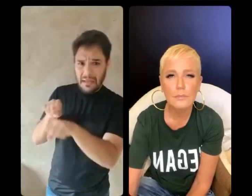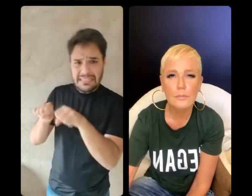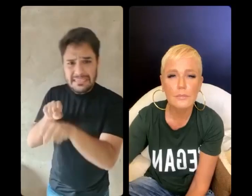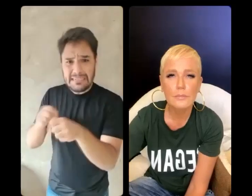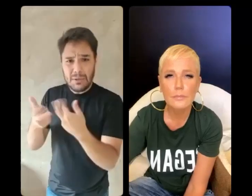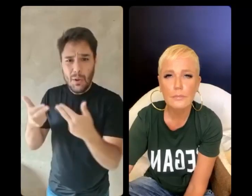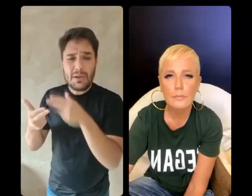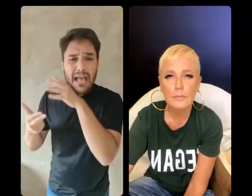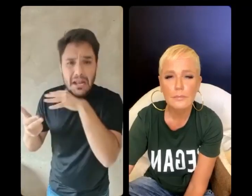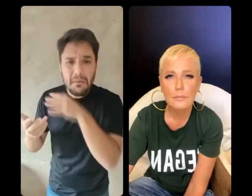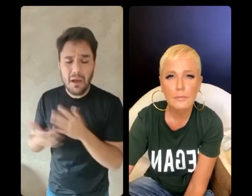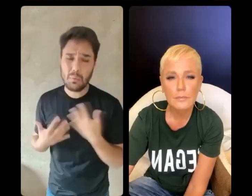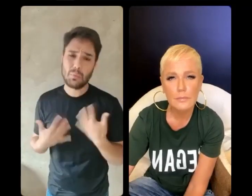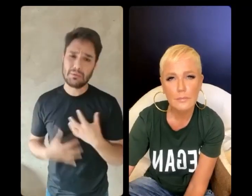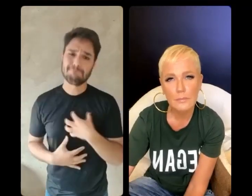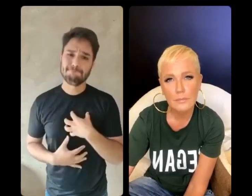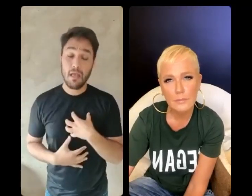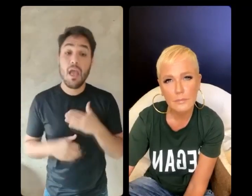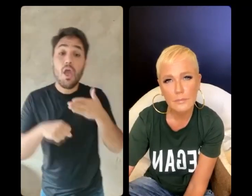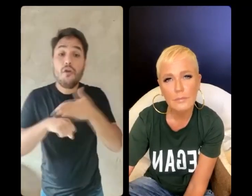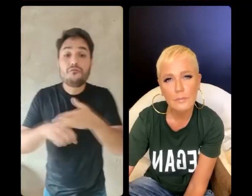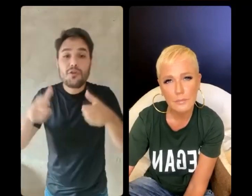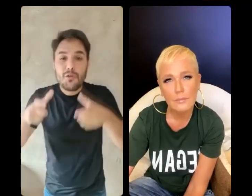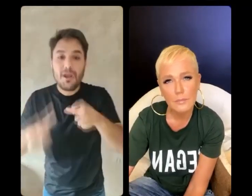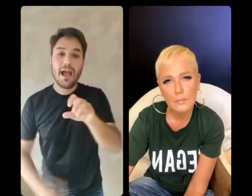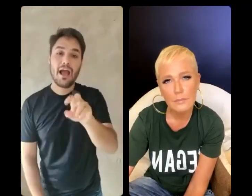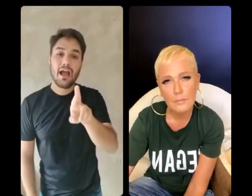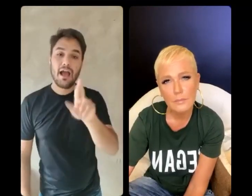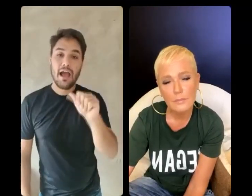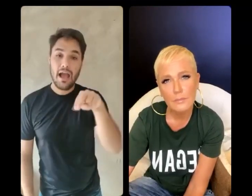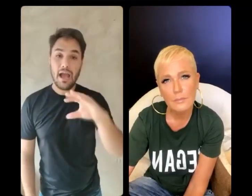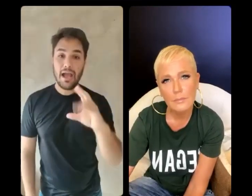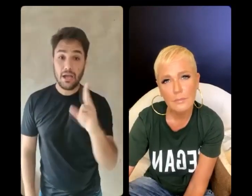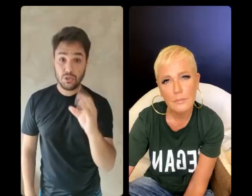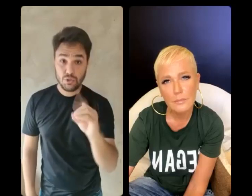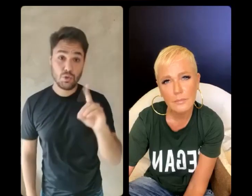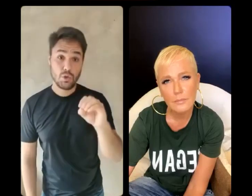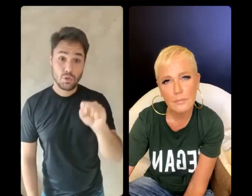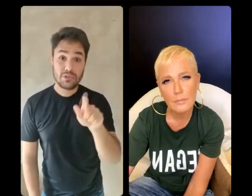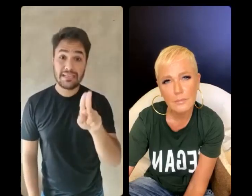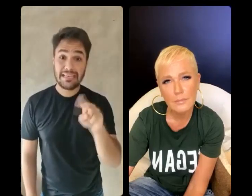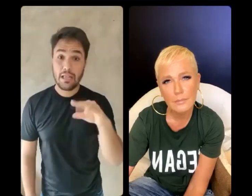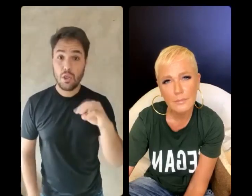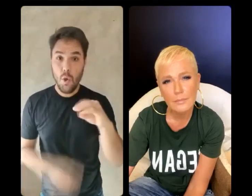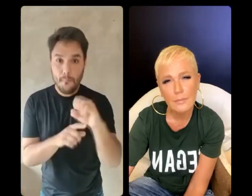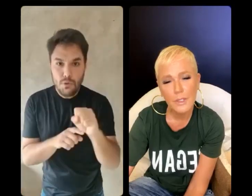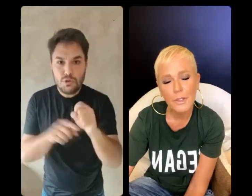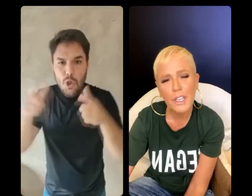um santuário, o santuário ecológico Rancho dos Gnomos, e lá o meu mundo caiu.